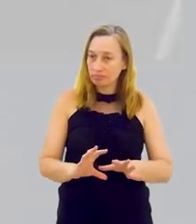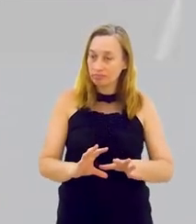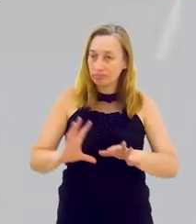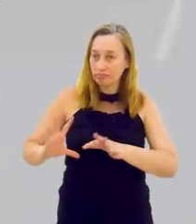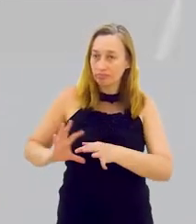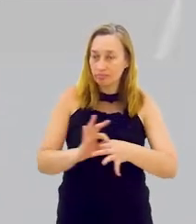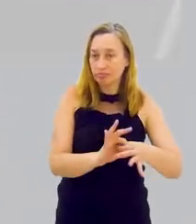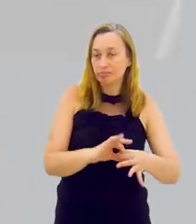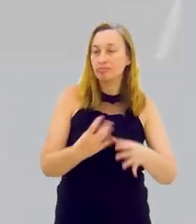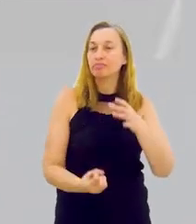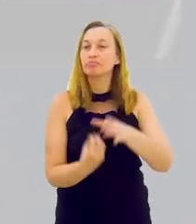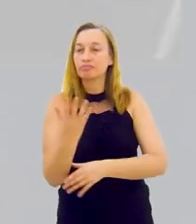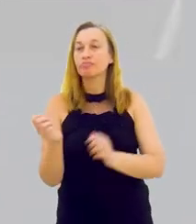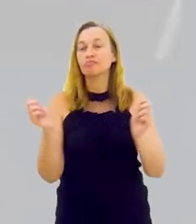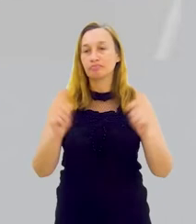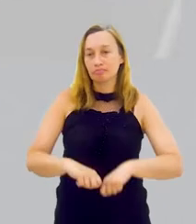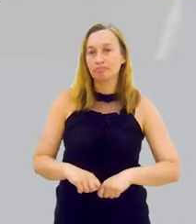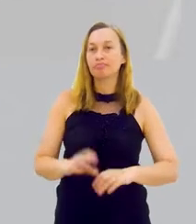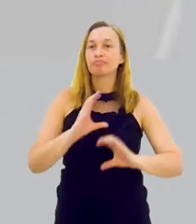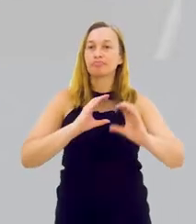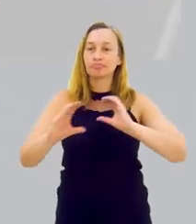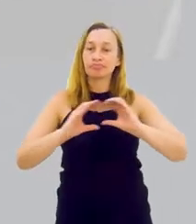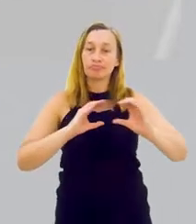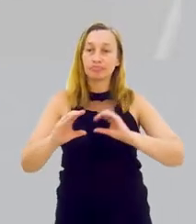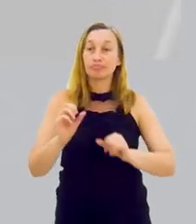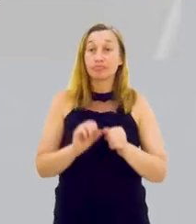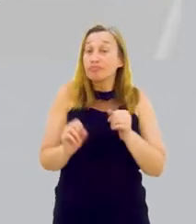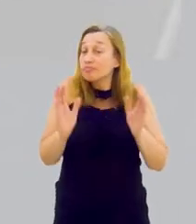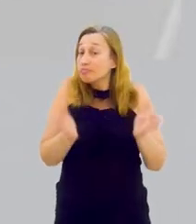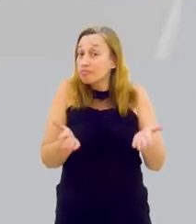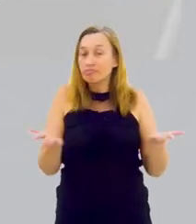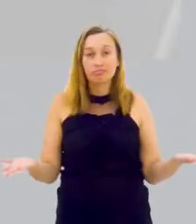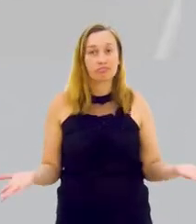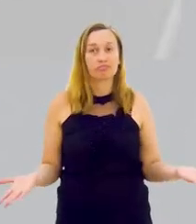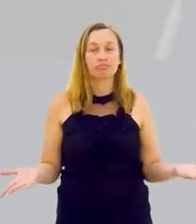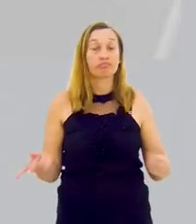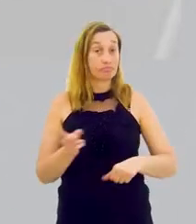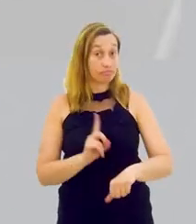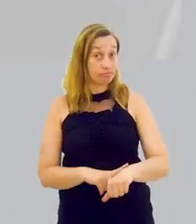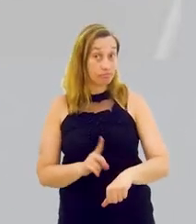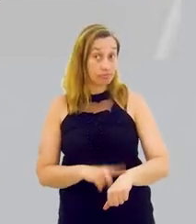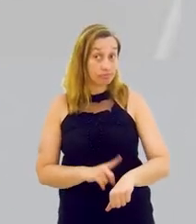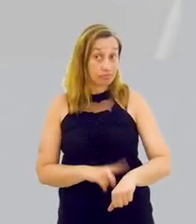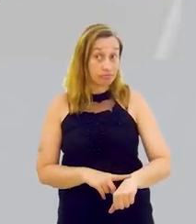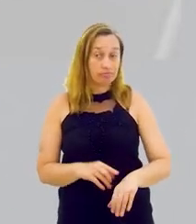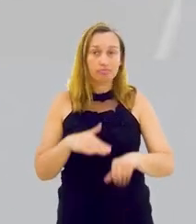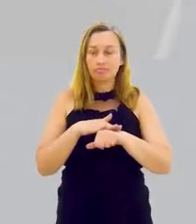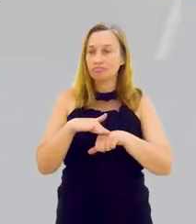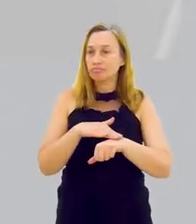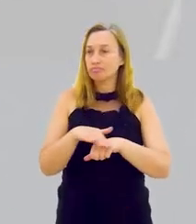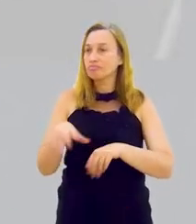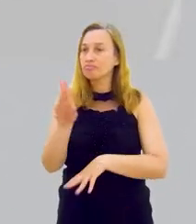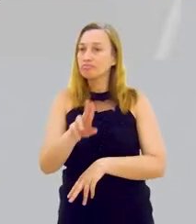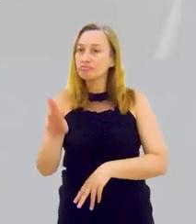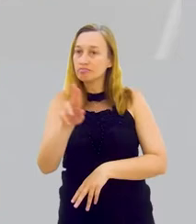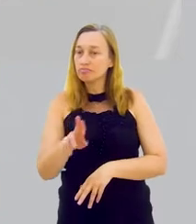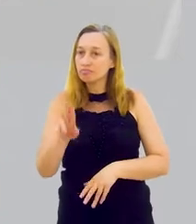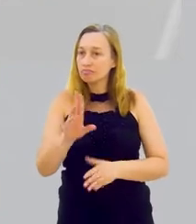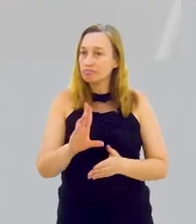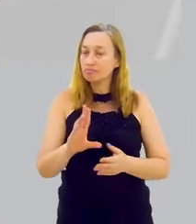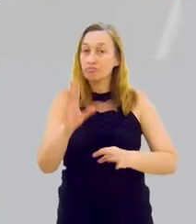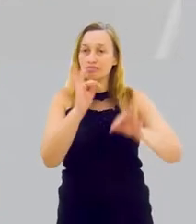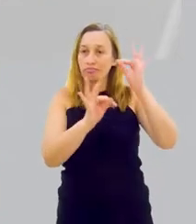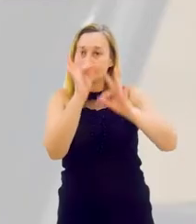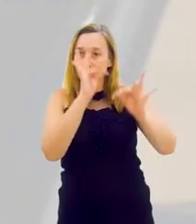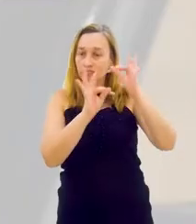estão disponíveis para darem ganhos de produtividade e a gente ter capacidade de comunicação, como a gente está fazendo aqui, nesse momento. Conversando,